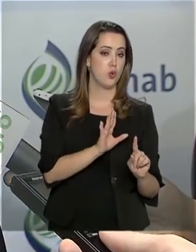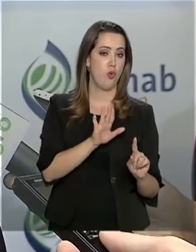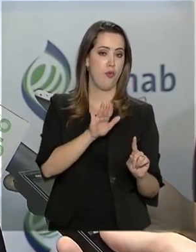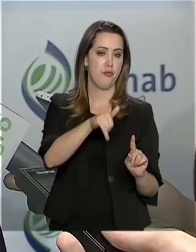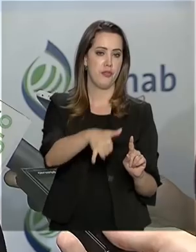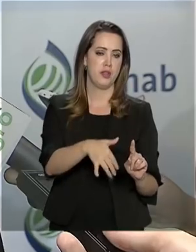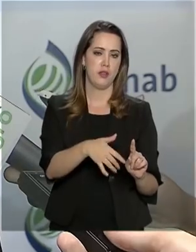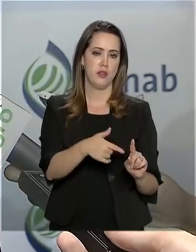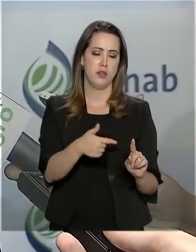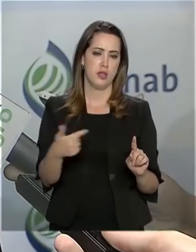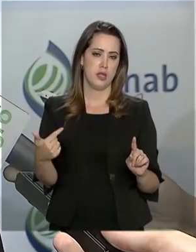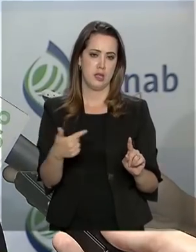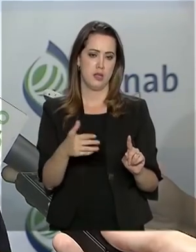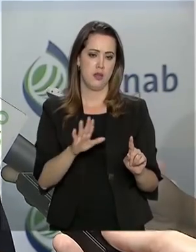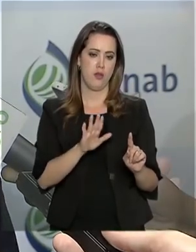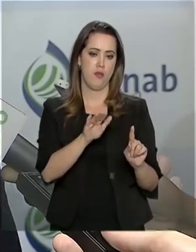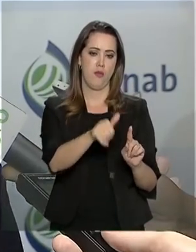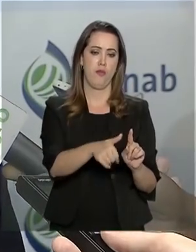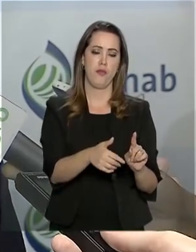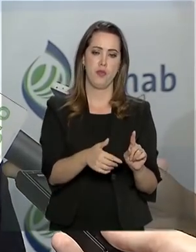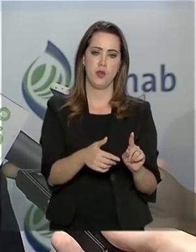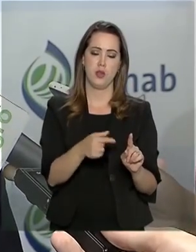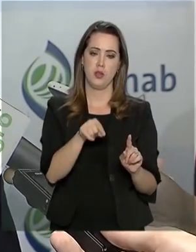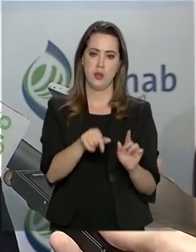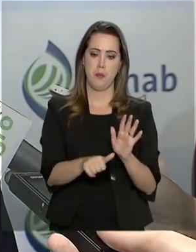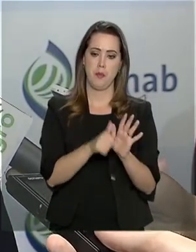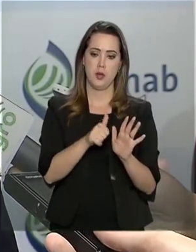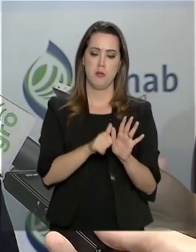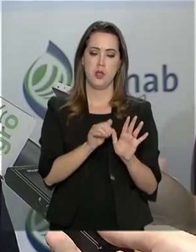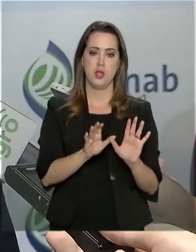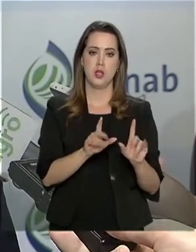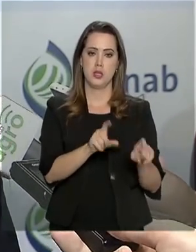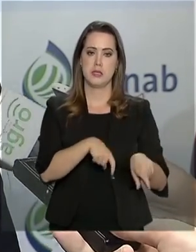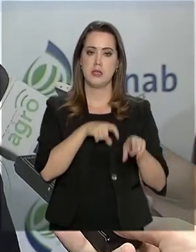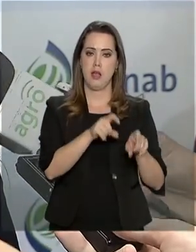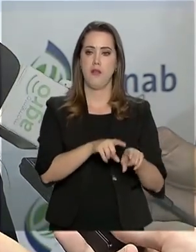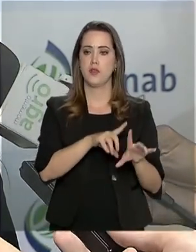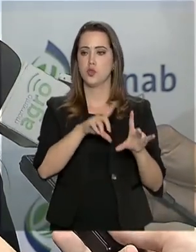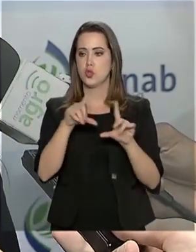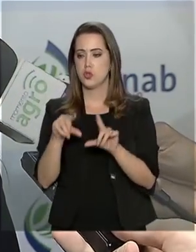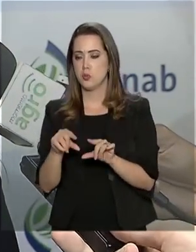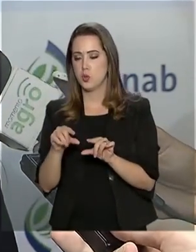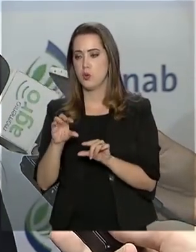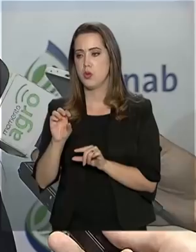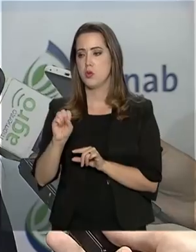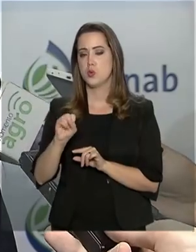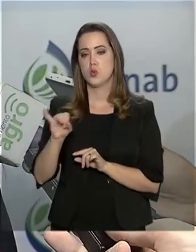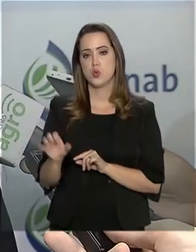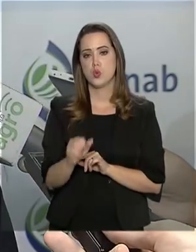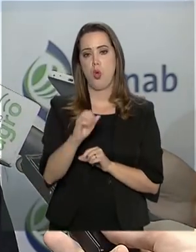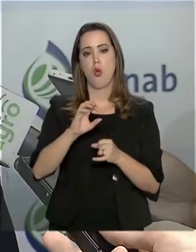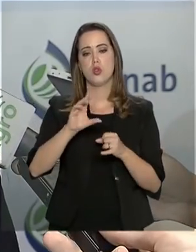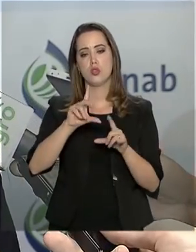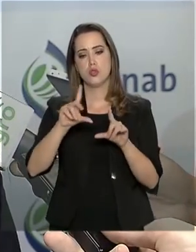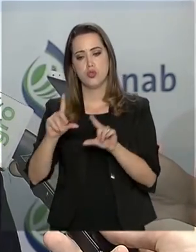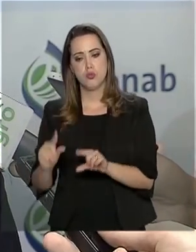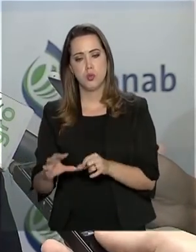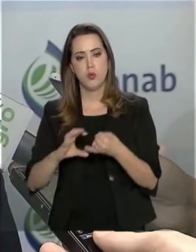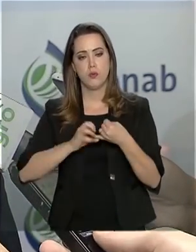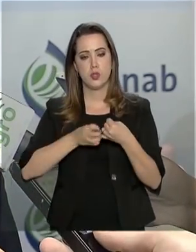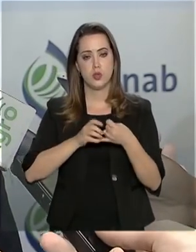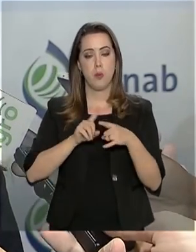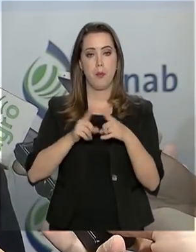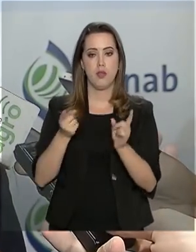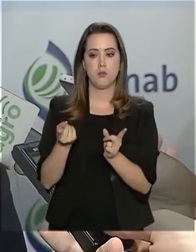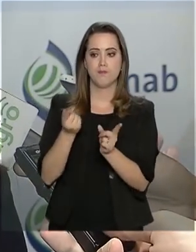de desenvolvimento da primeira safra, em a gente observou queda de alguns produtos, como a soja e o feijão. E, em